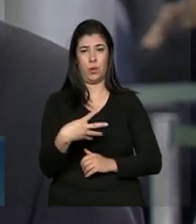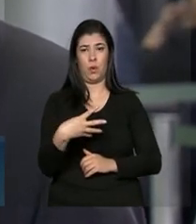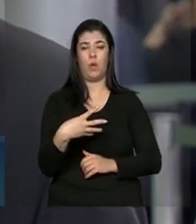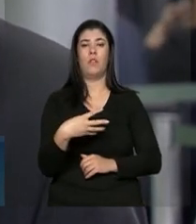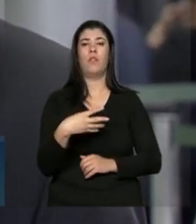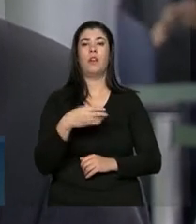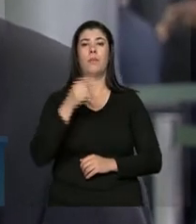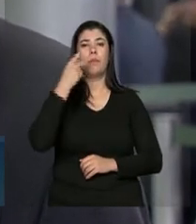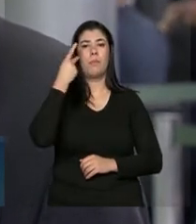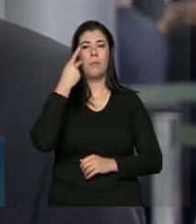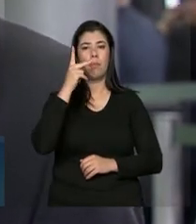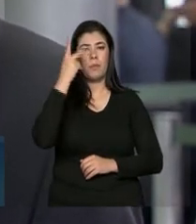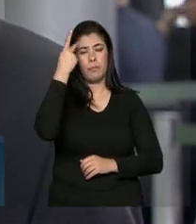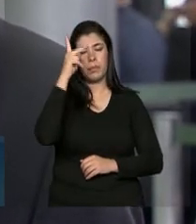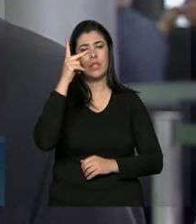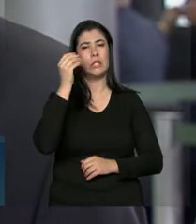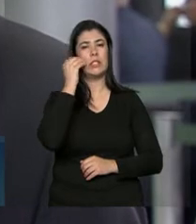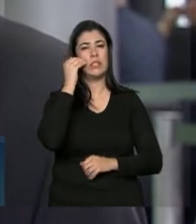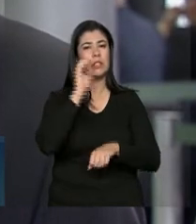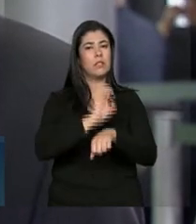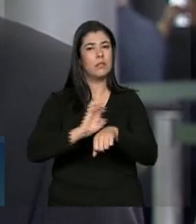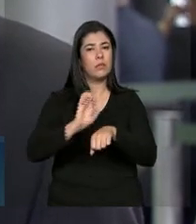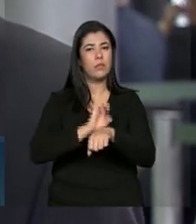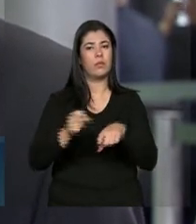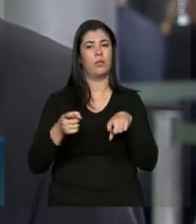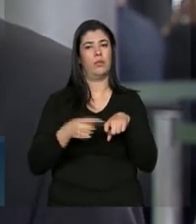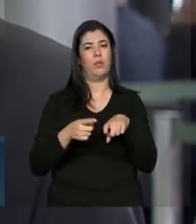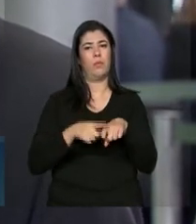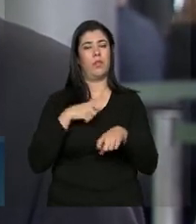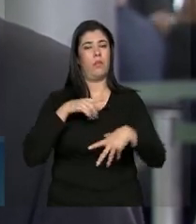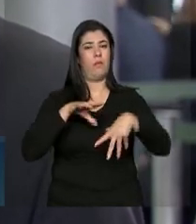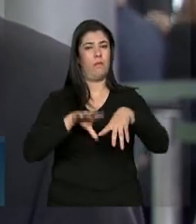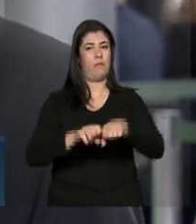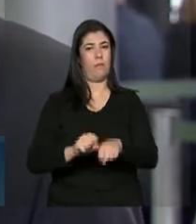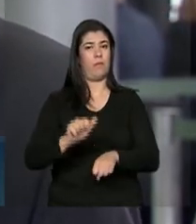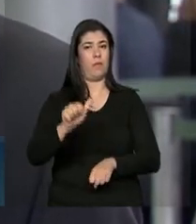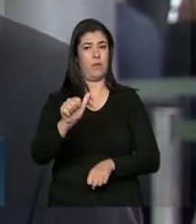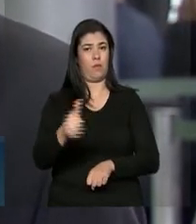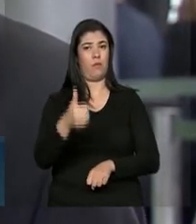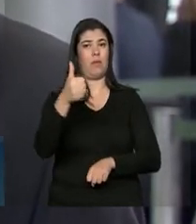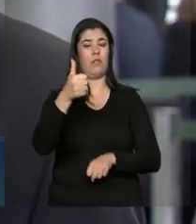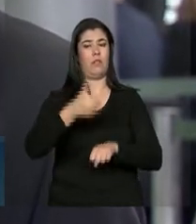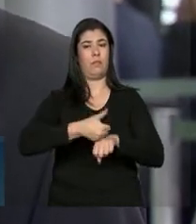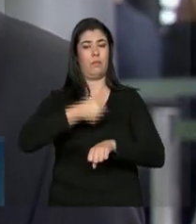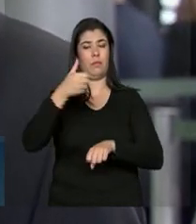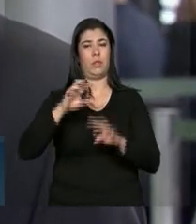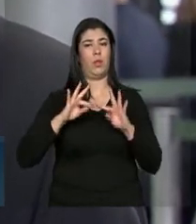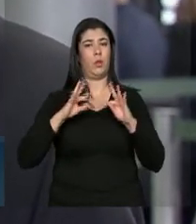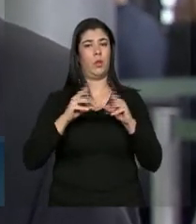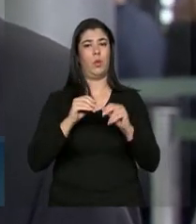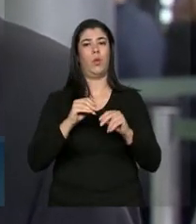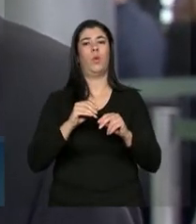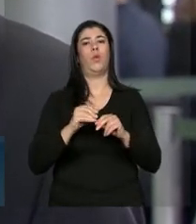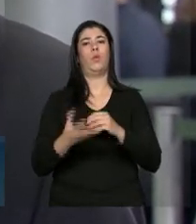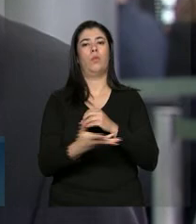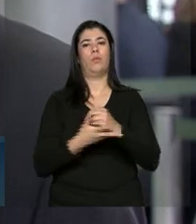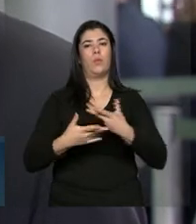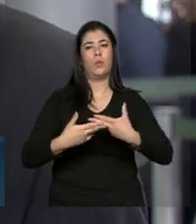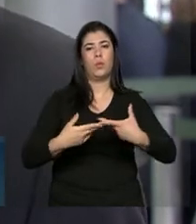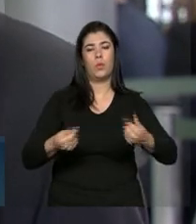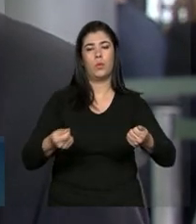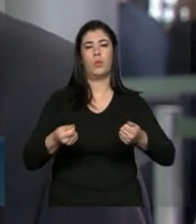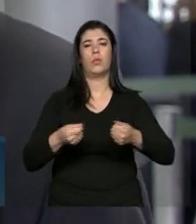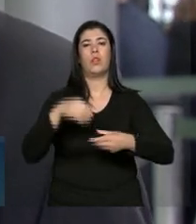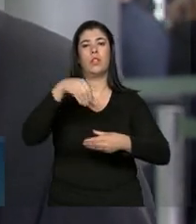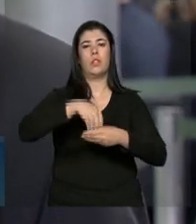Então estamos formando mais especialistas com qualidade para o atendimento da população e toda a estrutura das unidades de saúde,